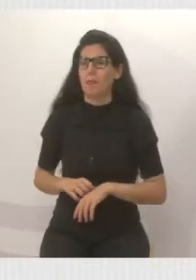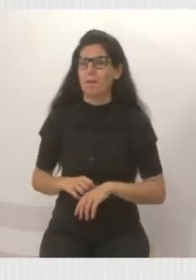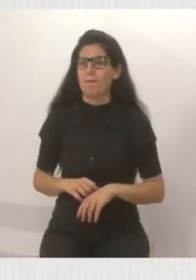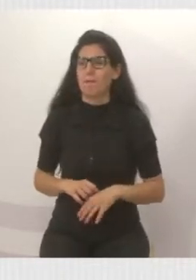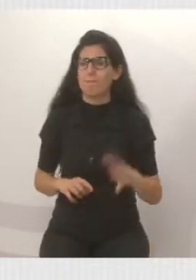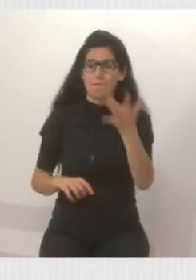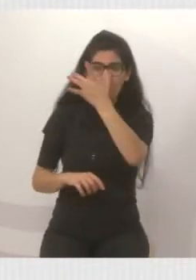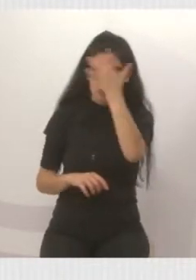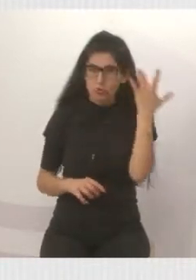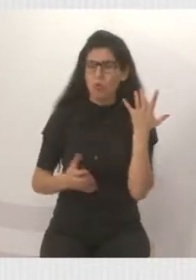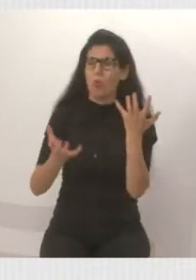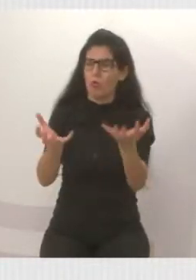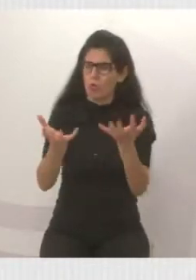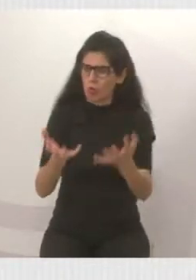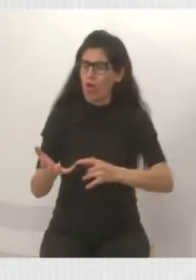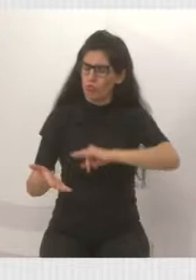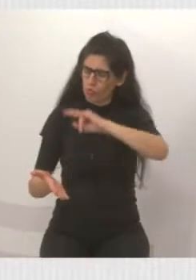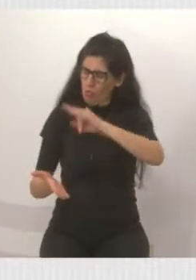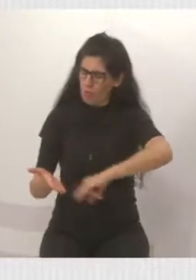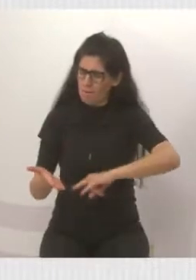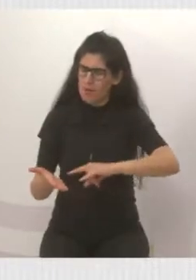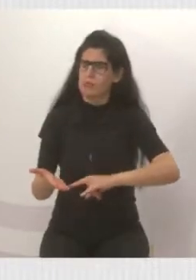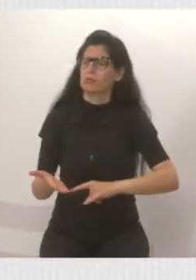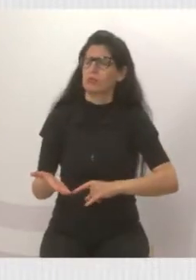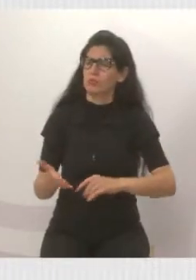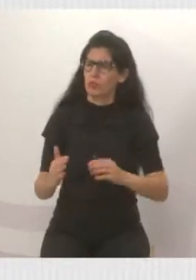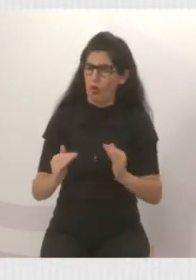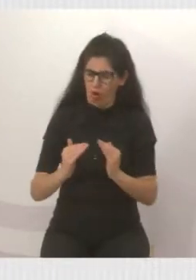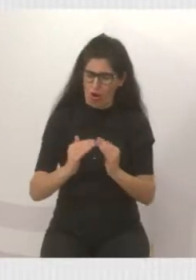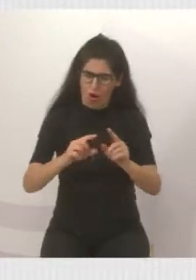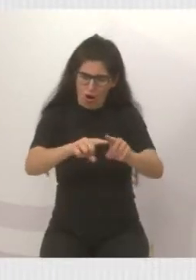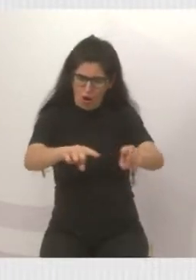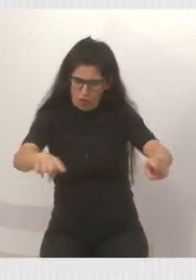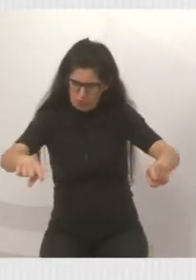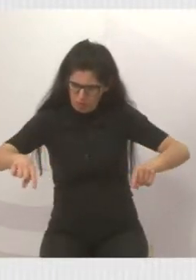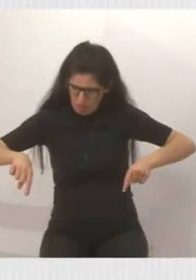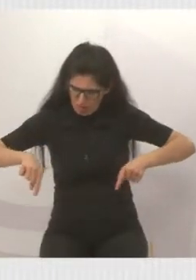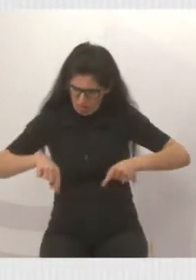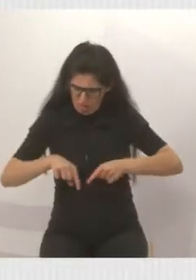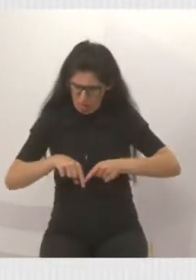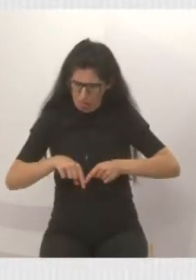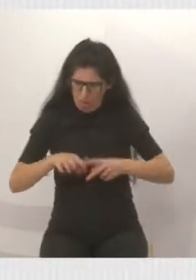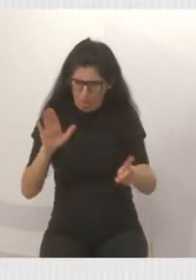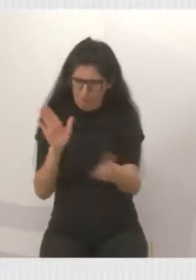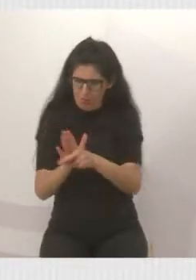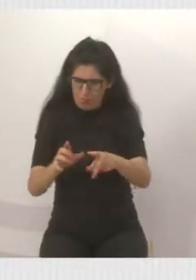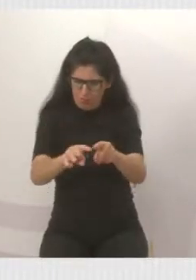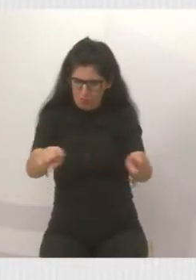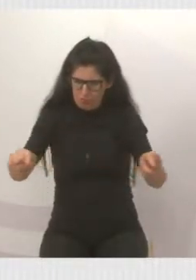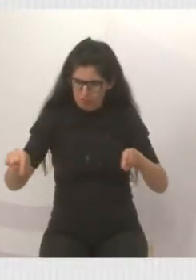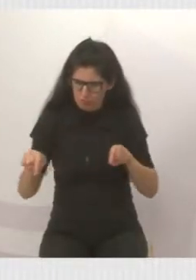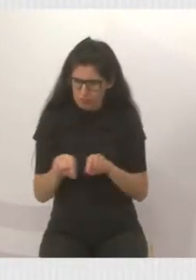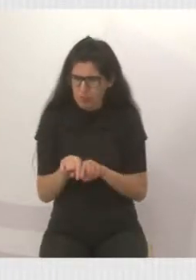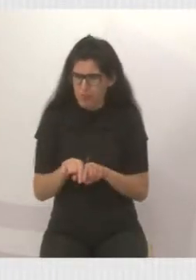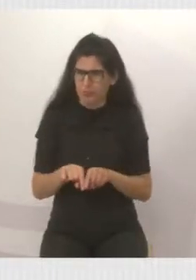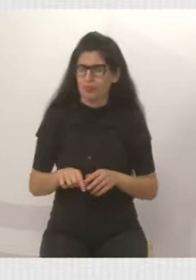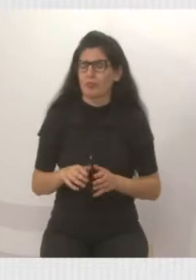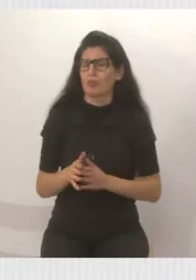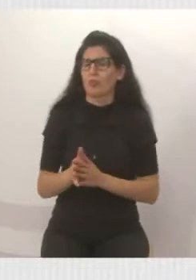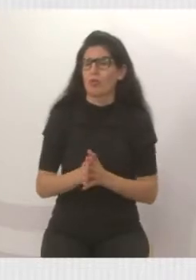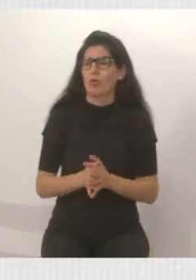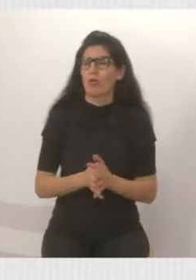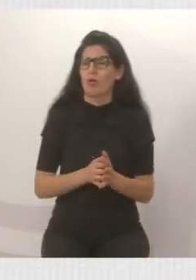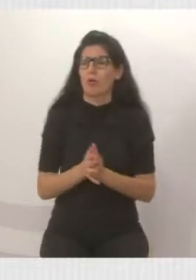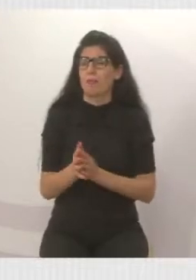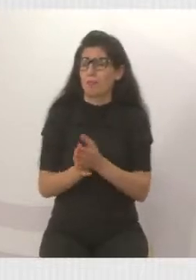para fazer a regularização dos terrenos, porque eles precisam. Por que? O dia da falta do pai ou a mãe, eles têm também uma